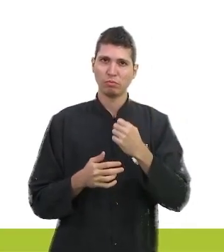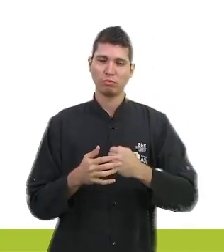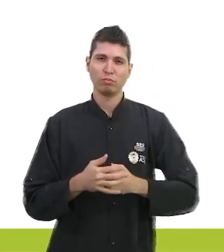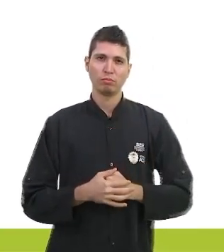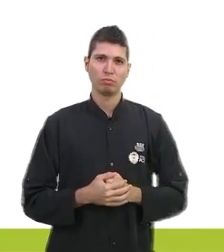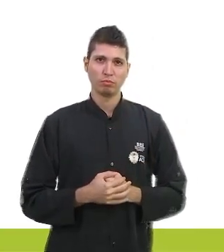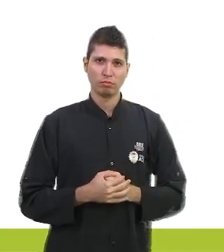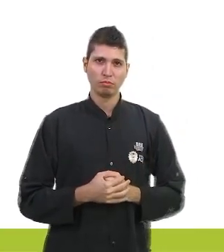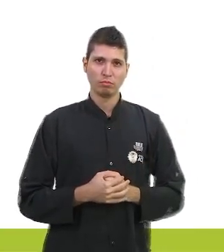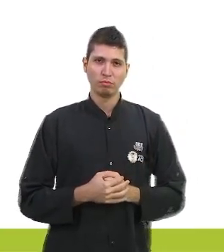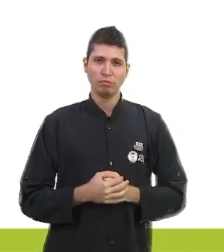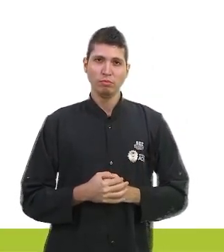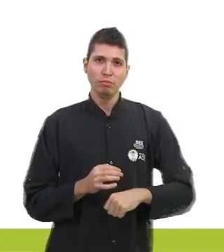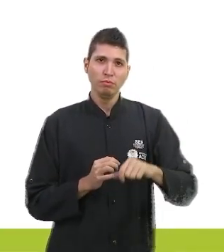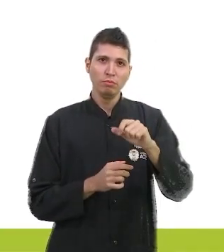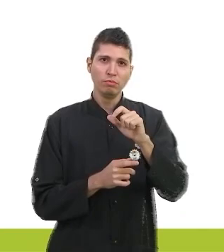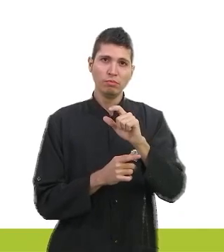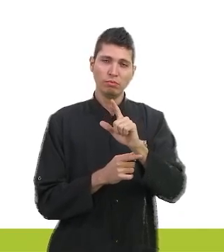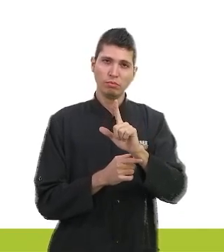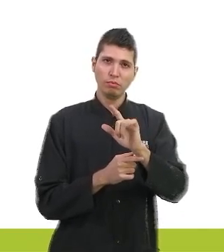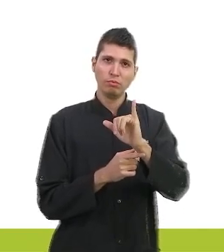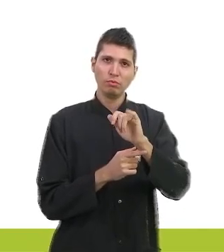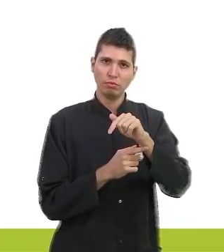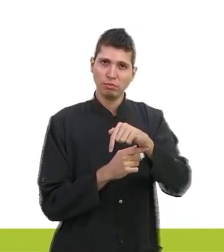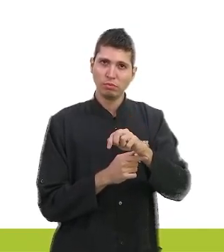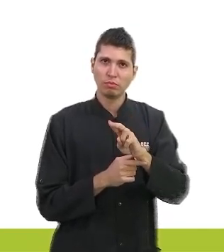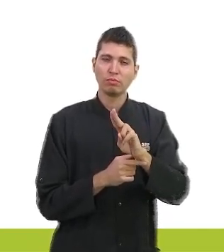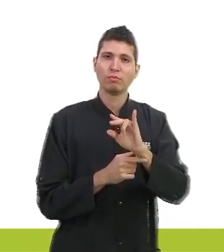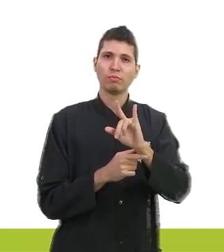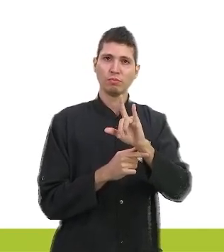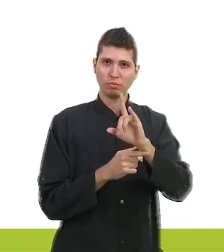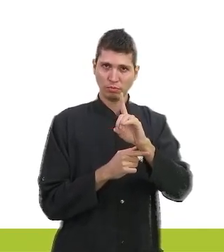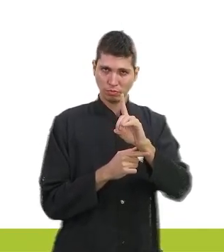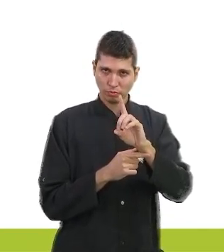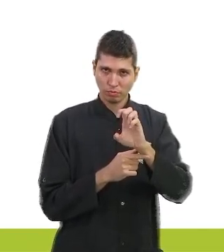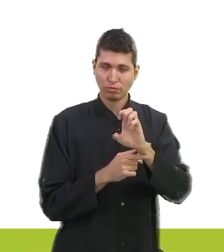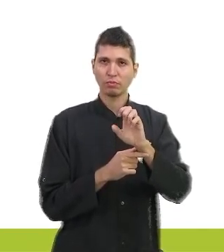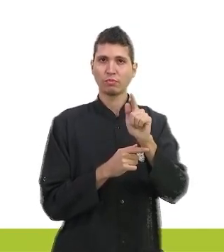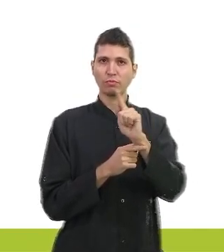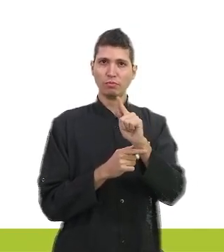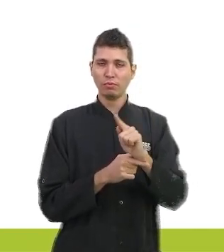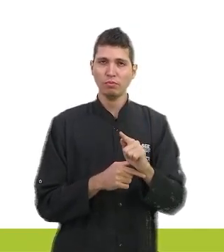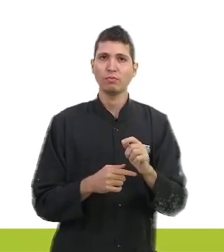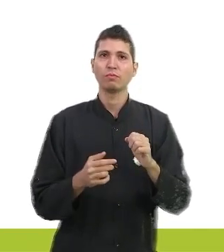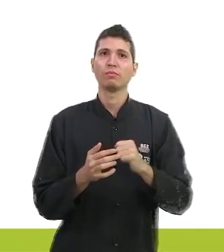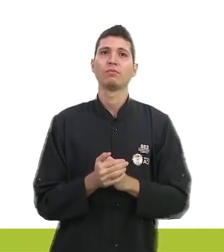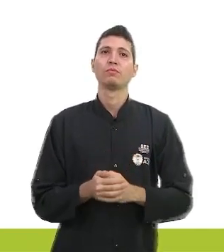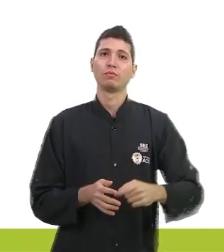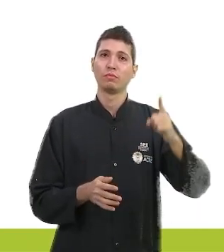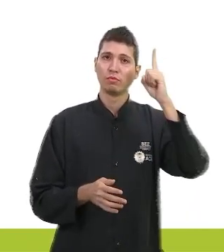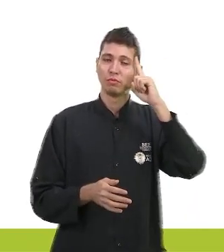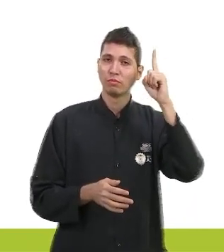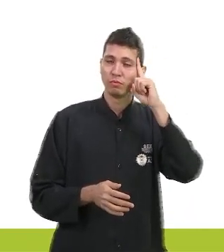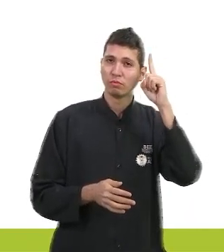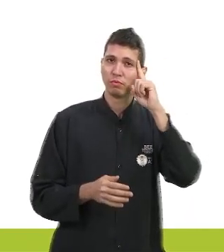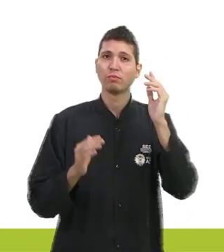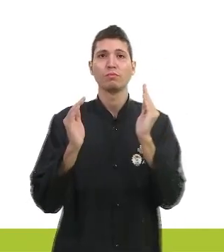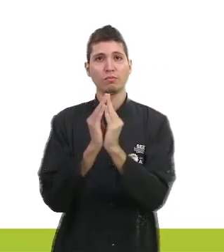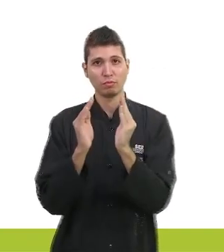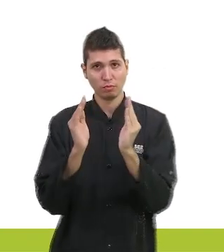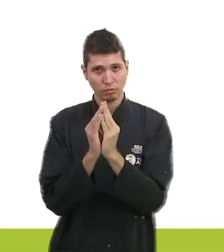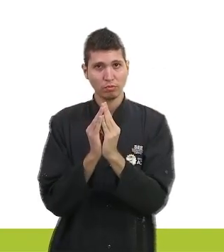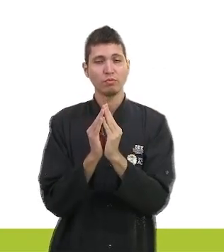A liquidez. A poupança tem liquidez diária, exatamente porque os resgates podem ser